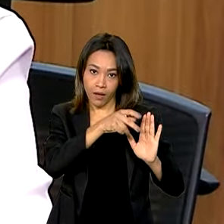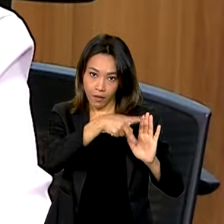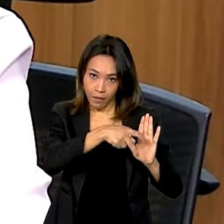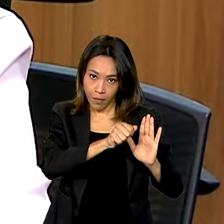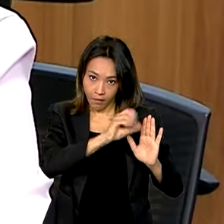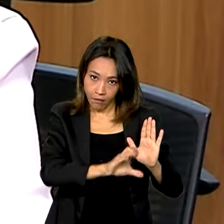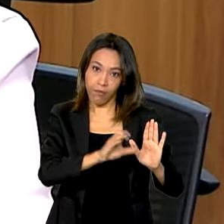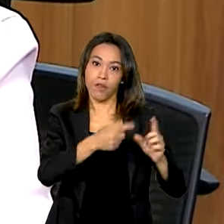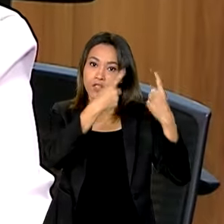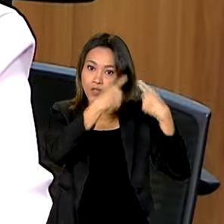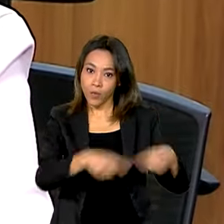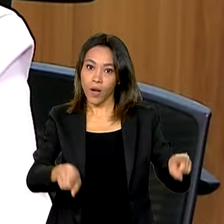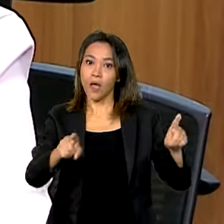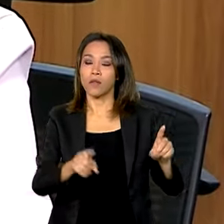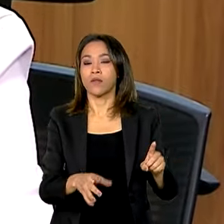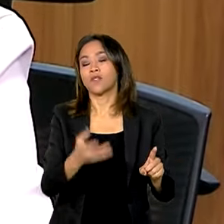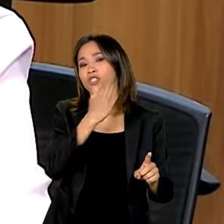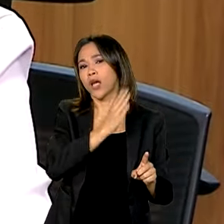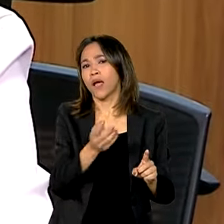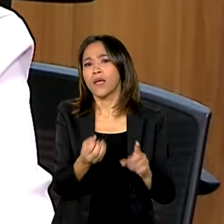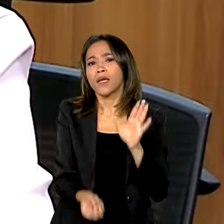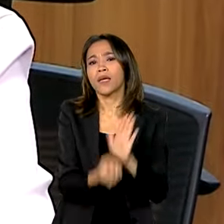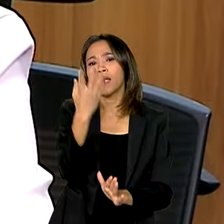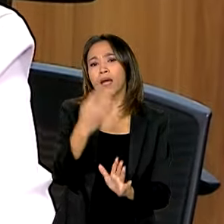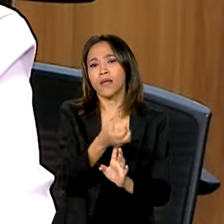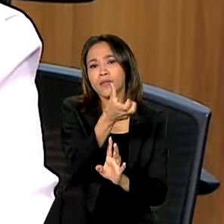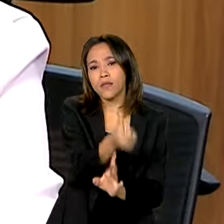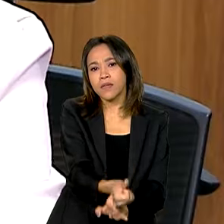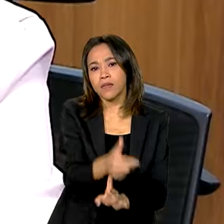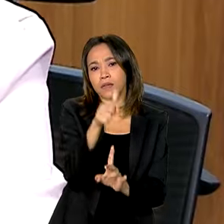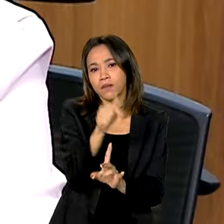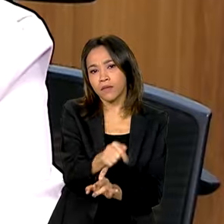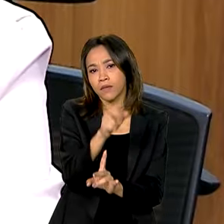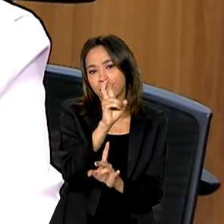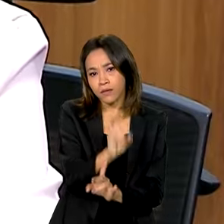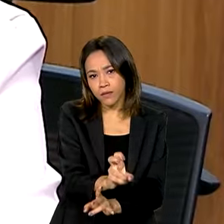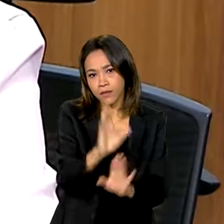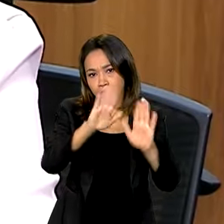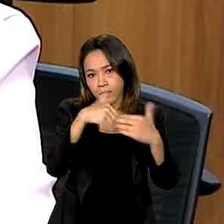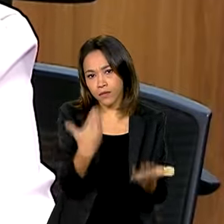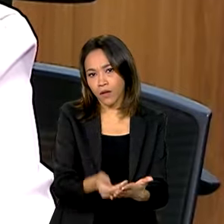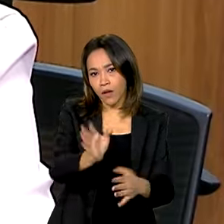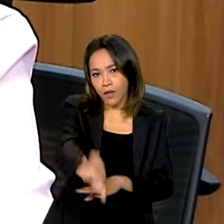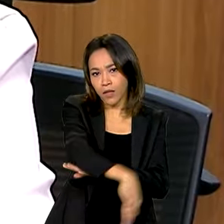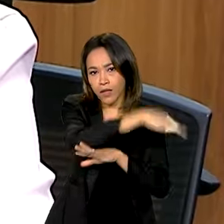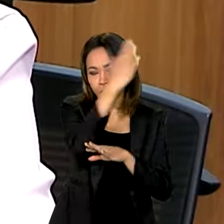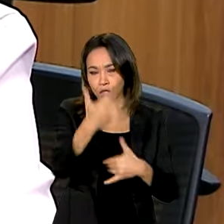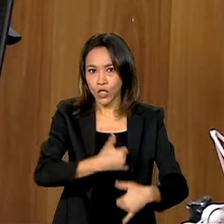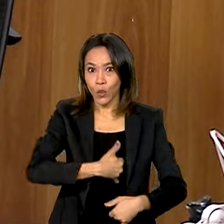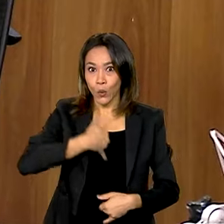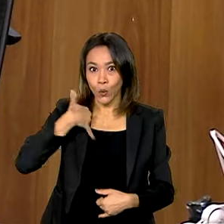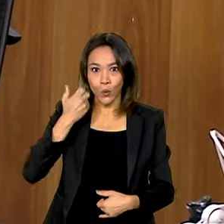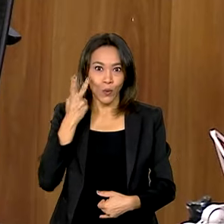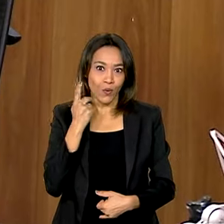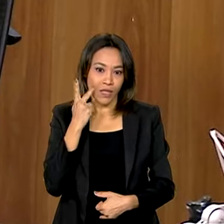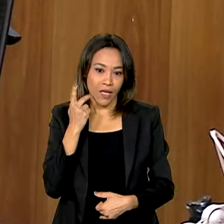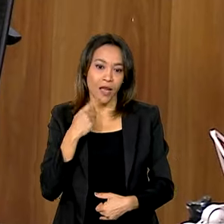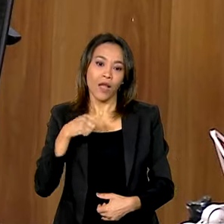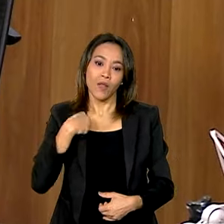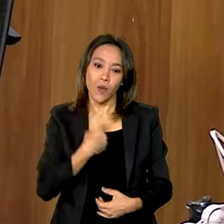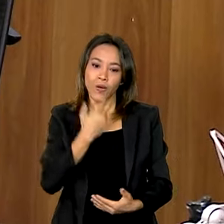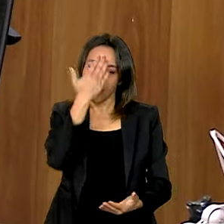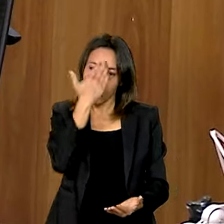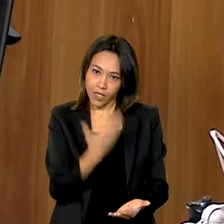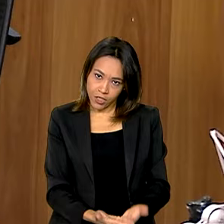ele vai criar novas 685 escolas de tempo integral. Um orgulho nosso lá do Ceará, acreditamos